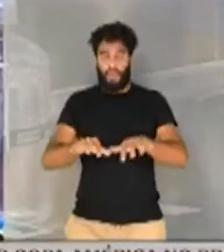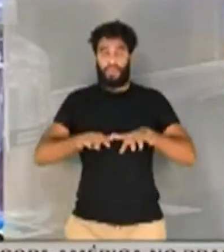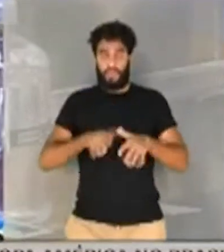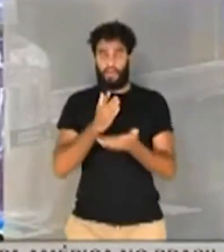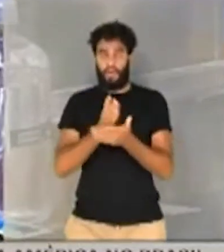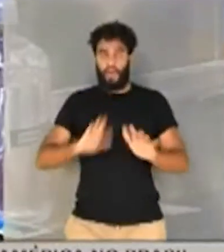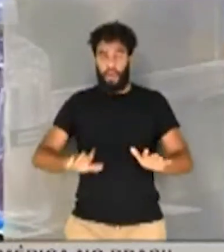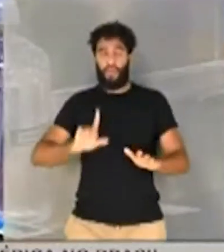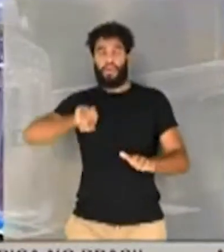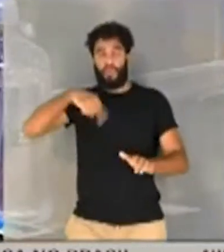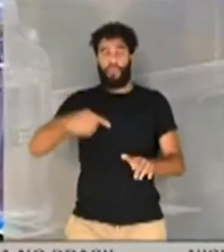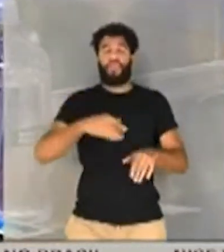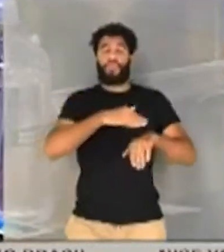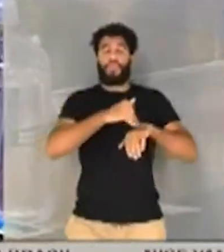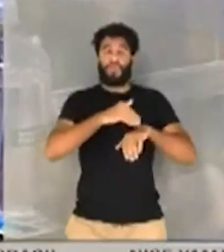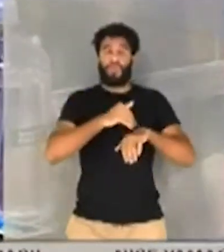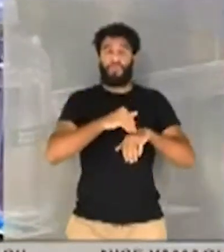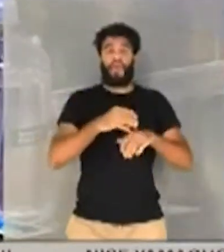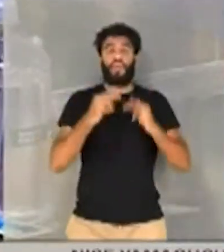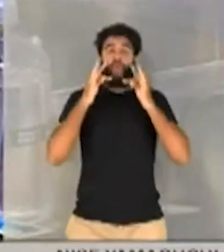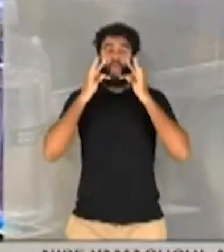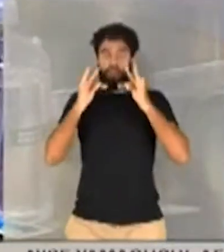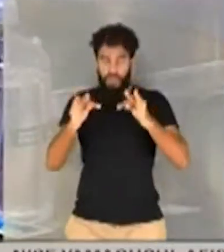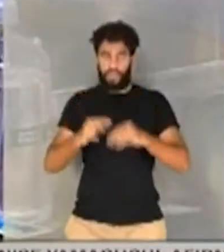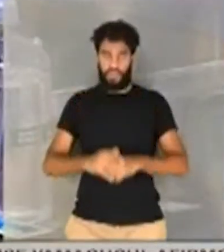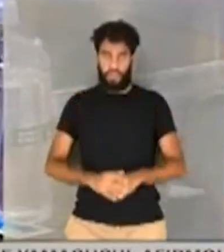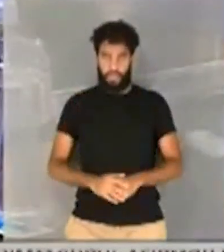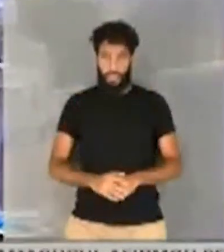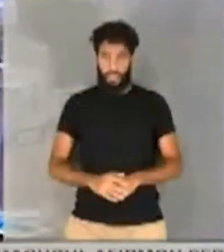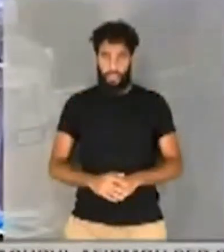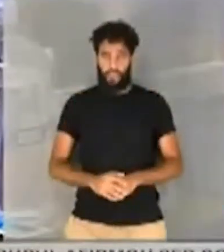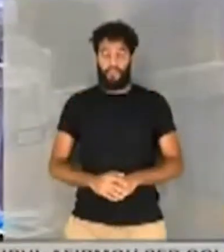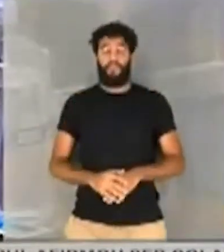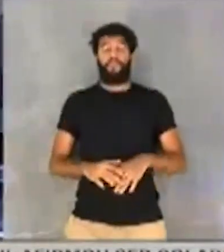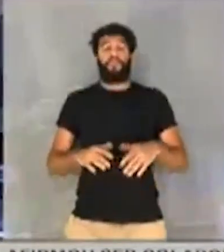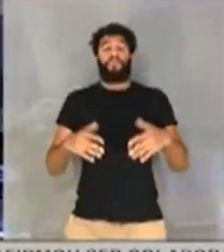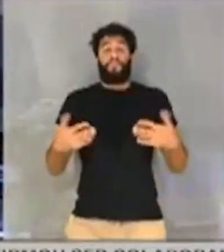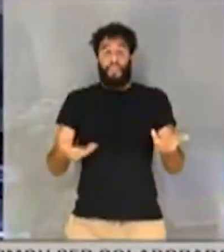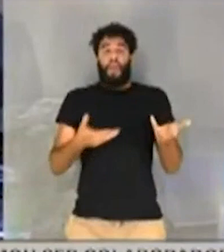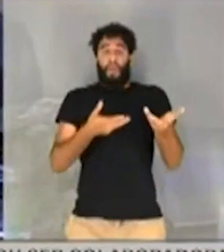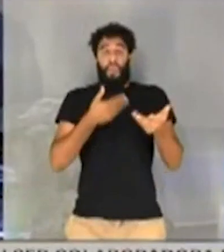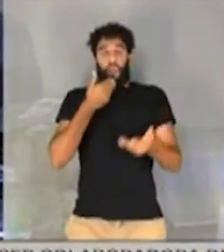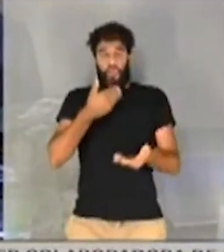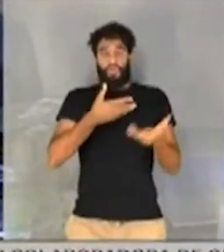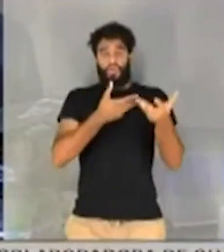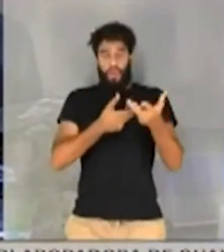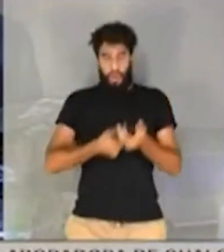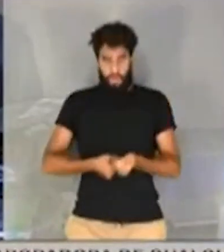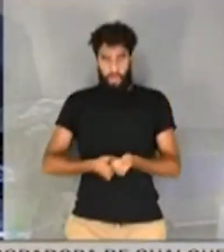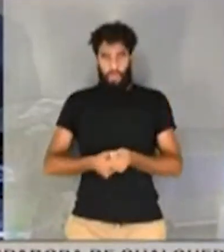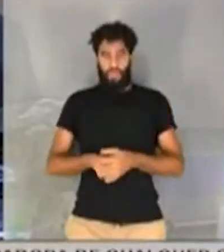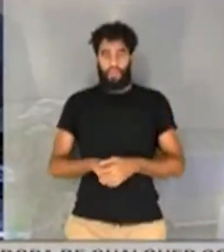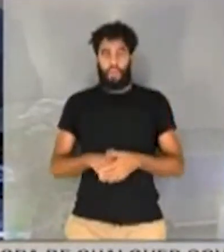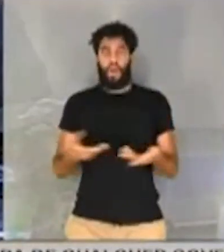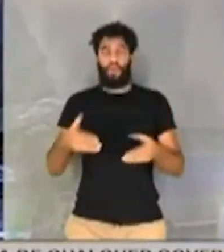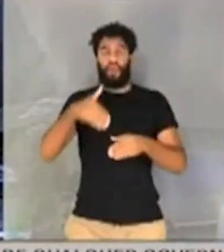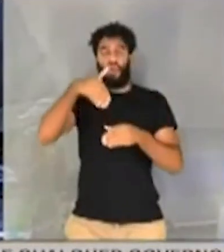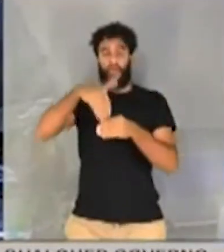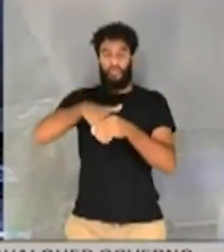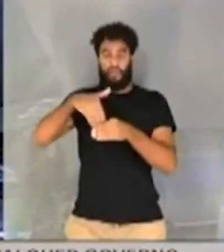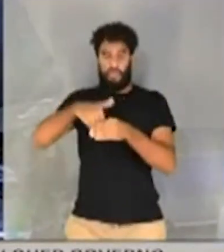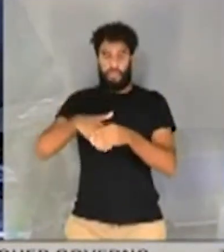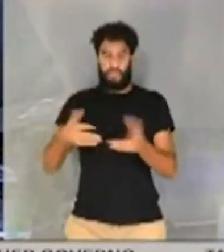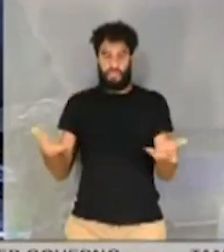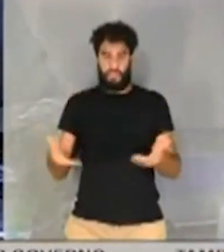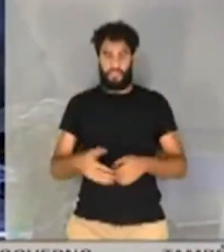que ela seja reconvocada como testemunha, como deve ser. Vamos colocar em votação. Eu acordo, eu do pedido. Vamos colocar em votação. Vamos colocar